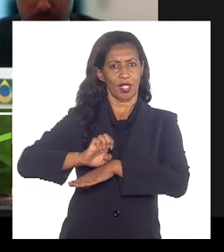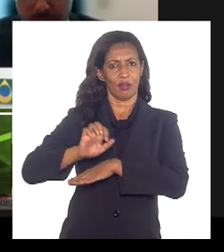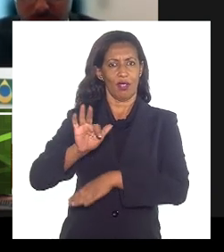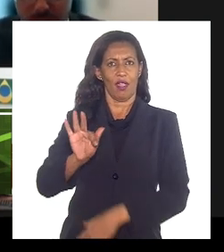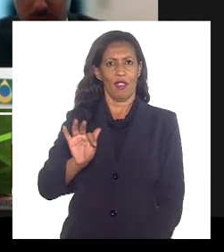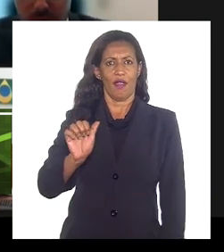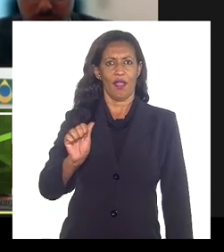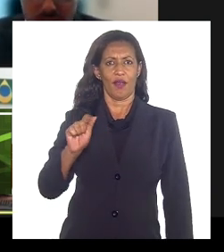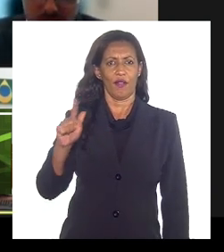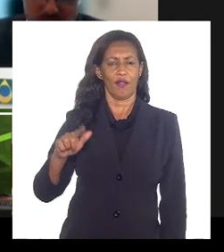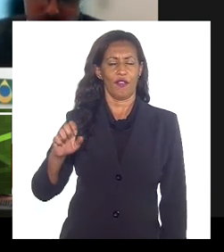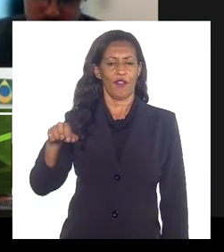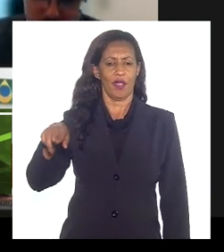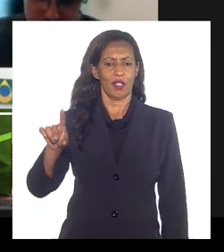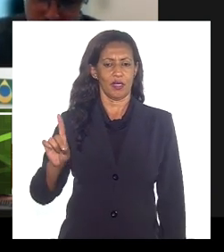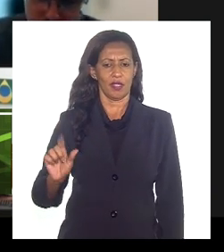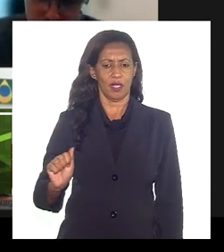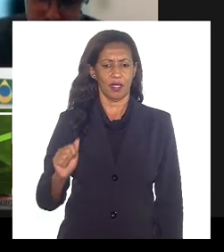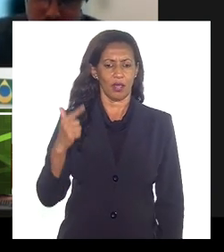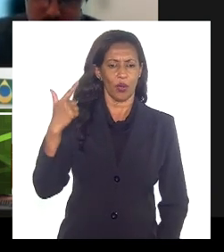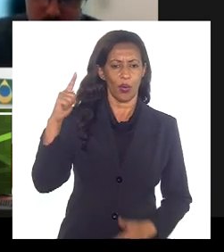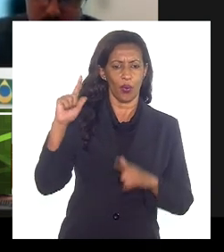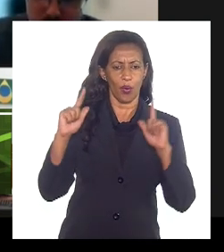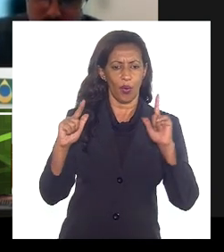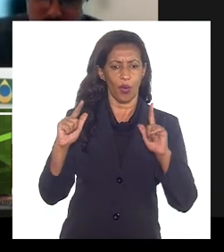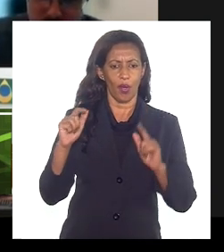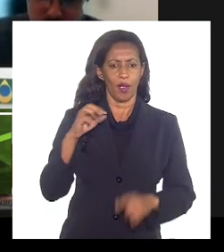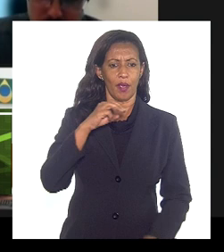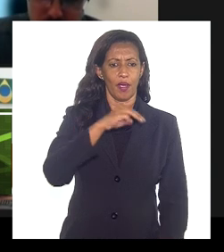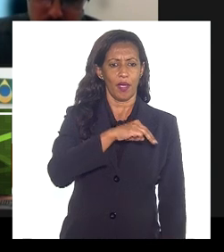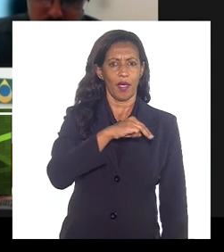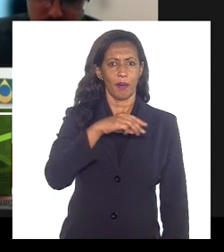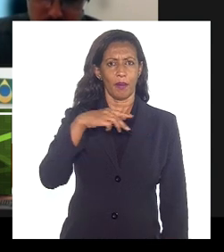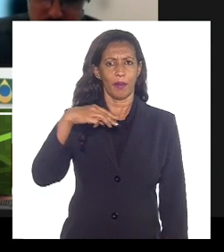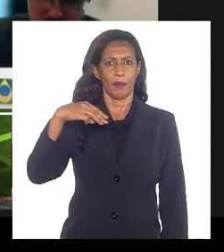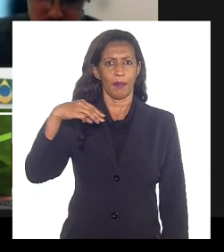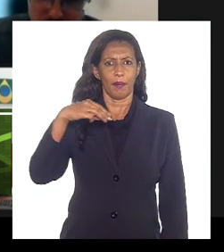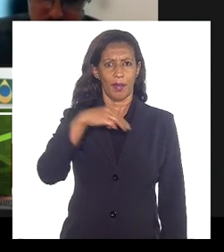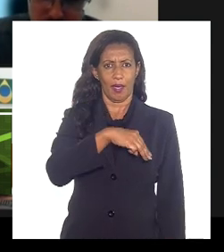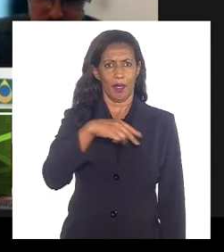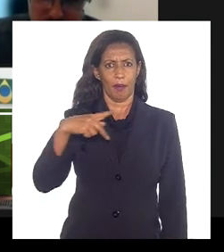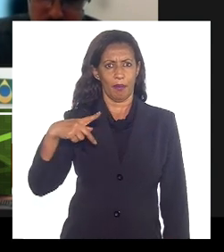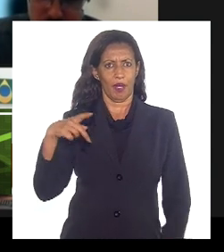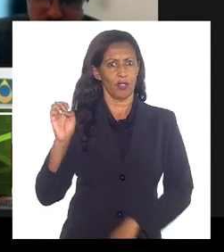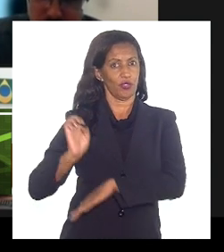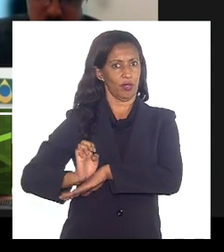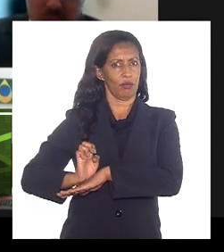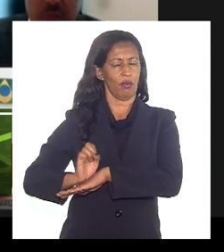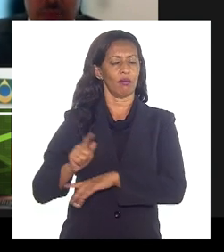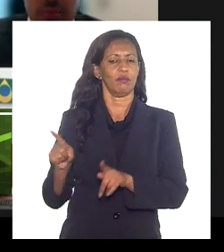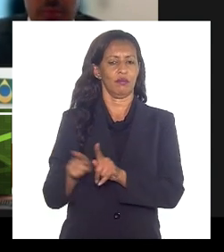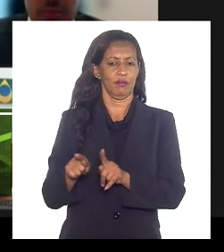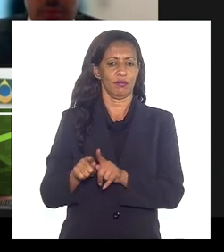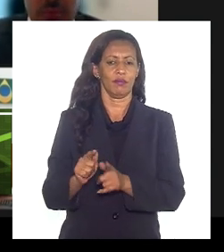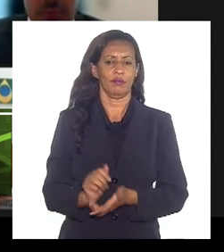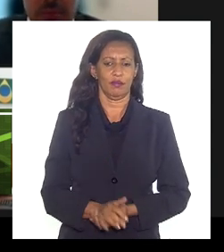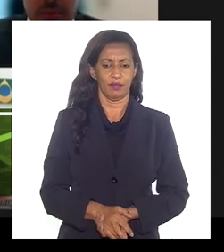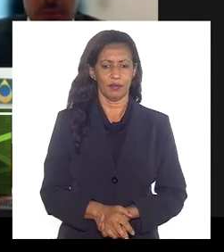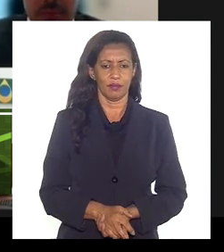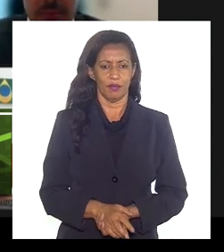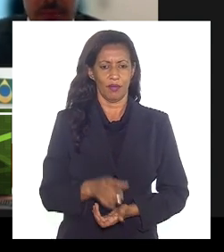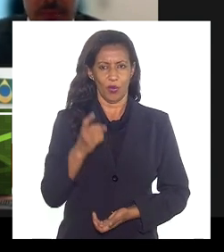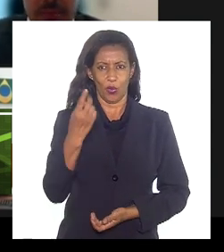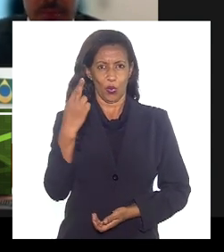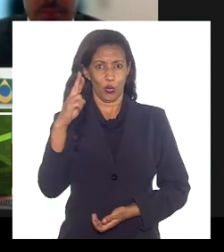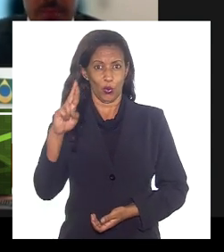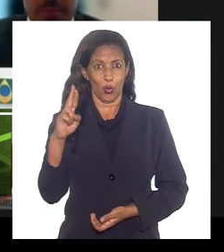ainda? Bom dia, deputado. Ministério Público Estadual também presente, doutora Karine. Obrigado, doutora Karine. Hoje temos